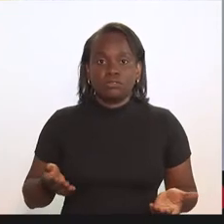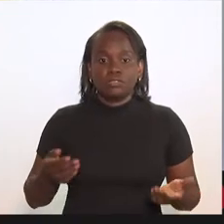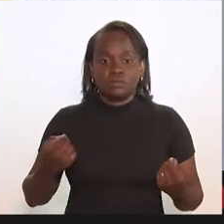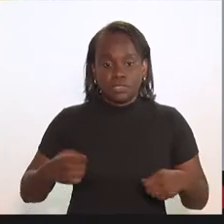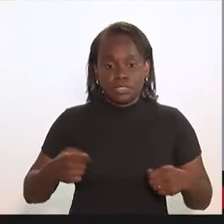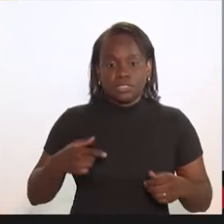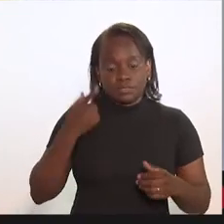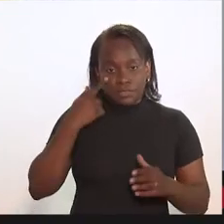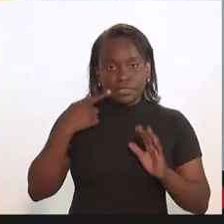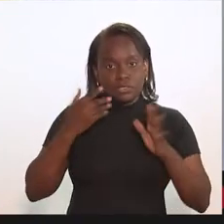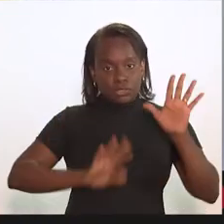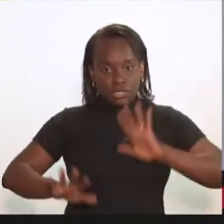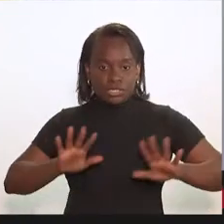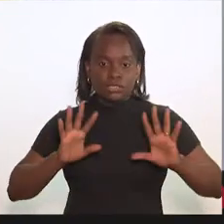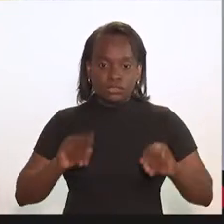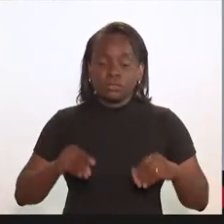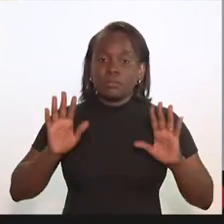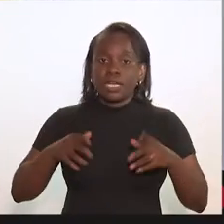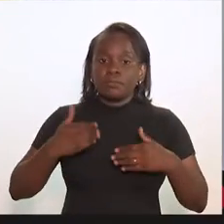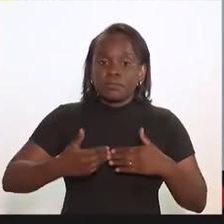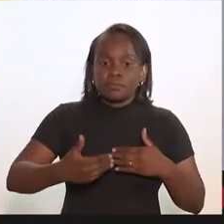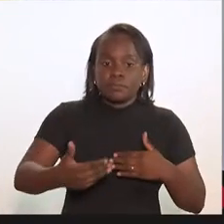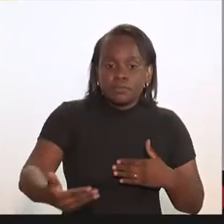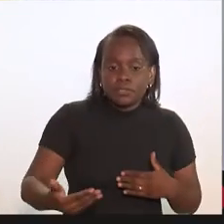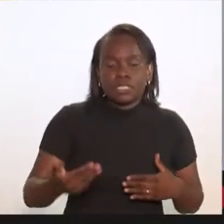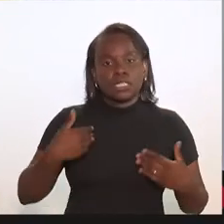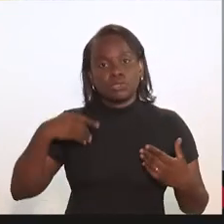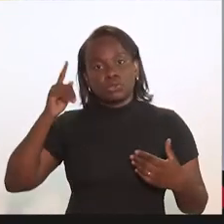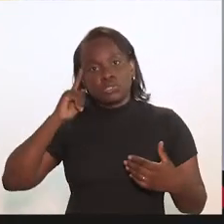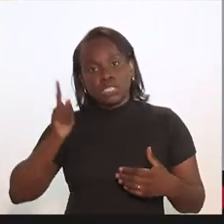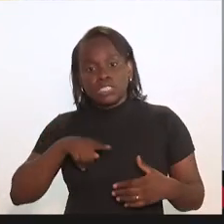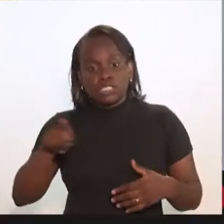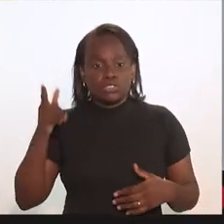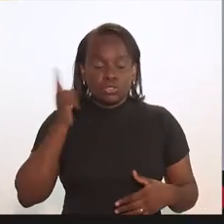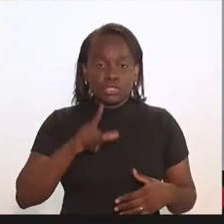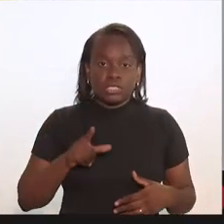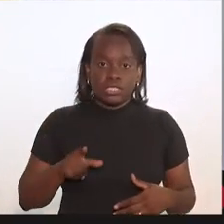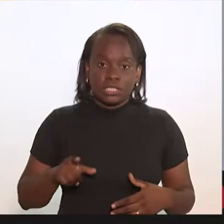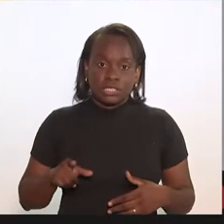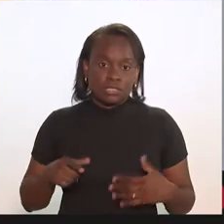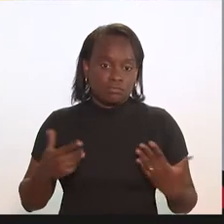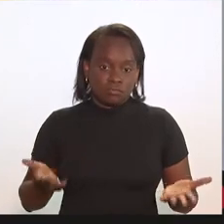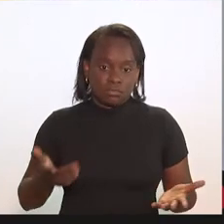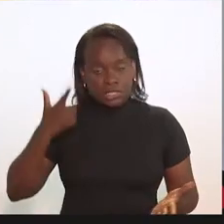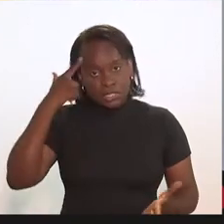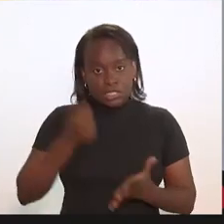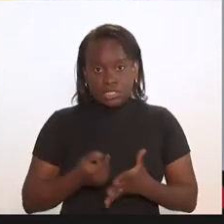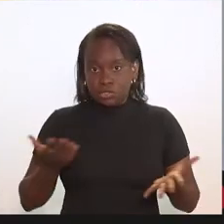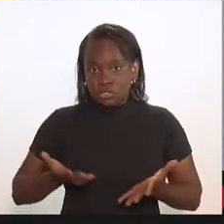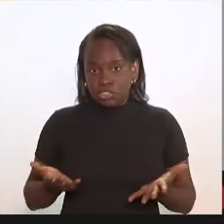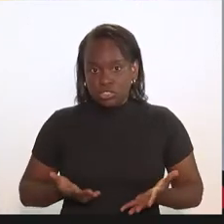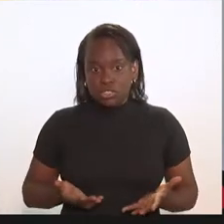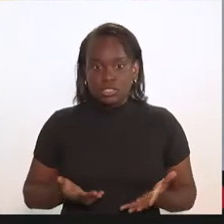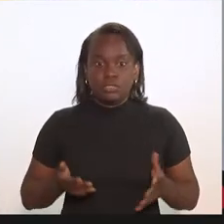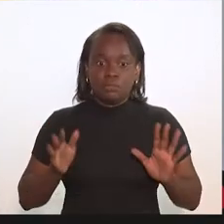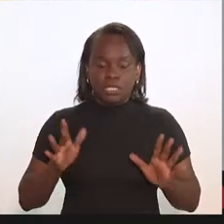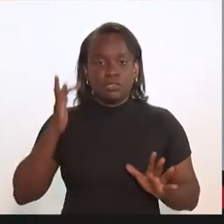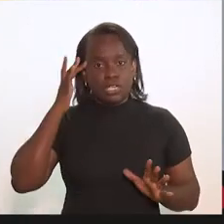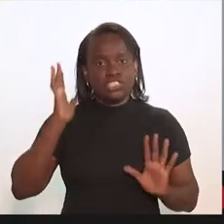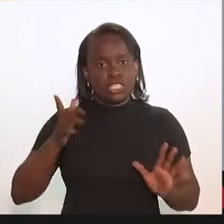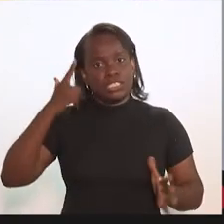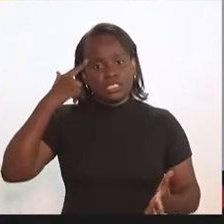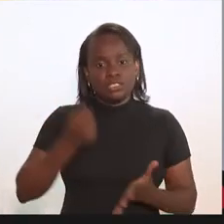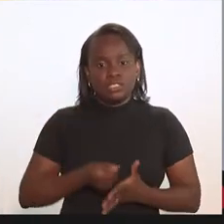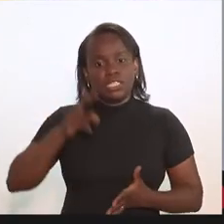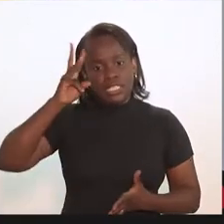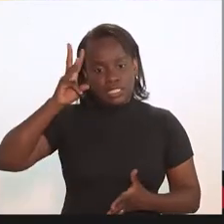casos que devem ser tomados. Mas, quanto à periodicidade, eu não sei se a gente consegue definir isso hoje. Acho